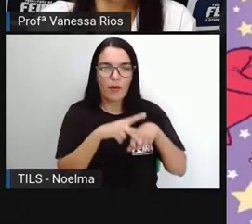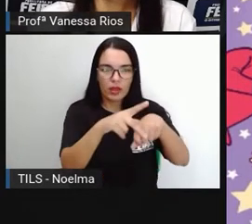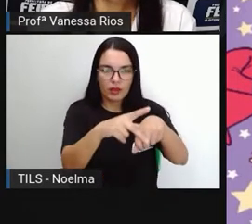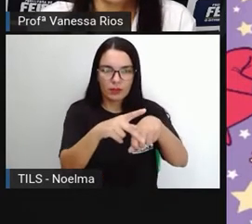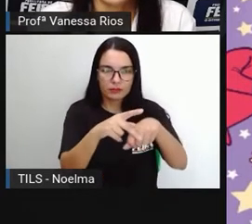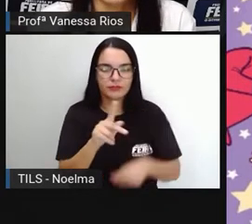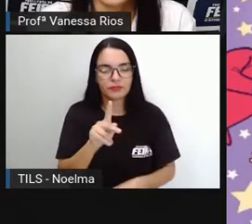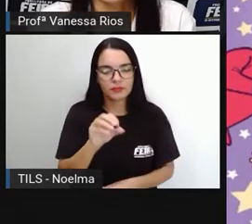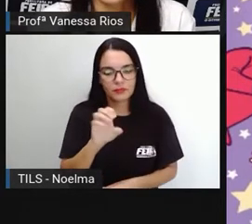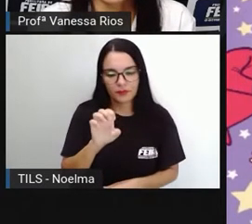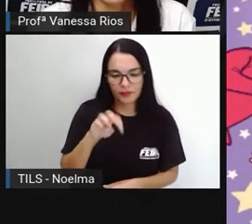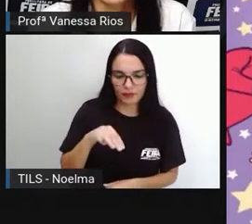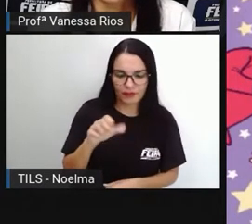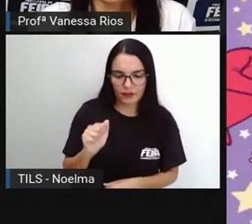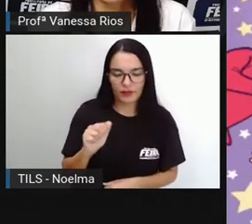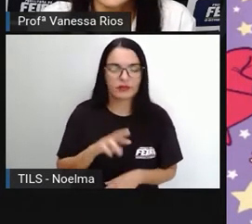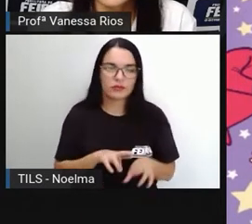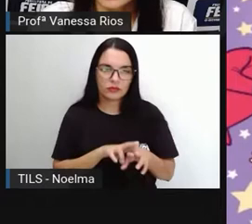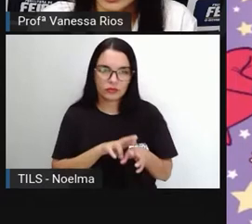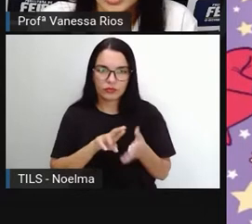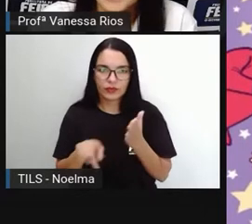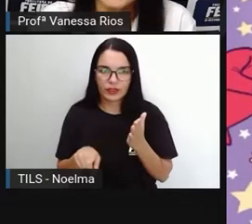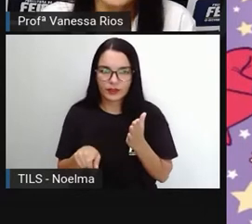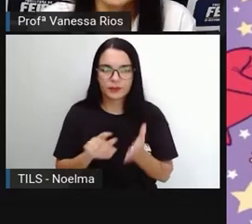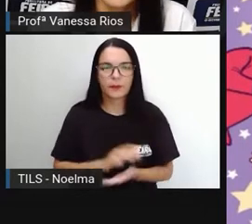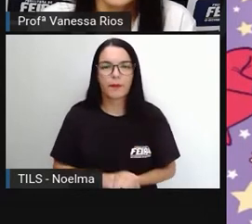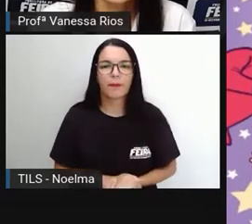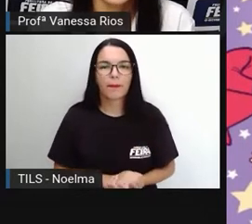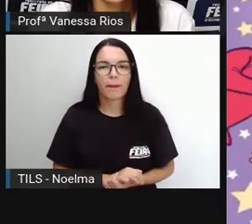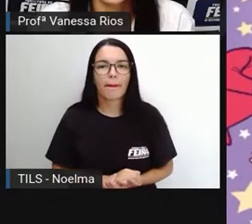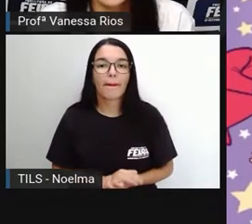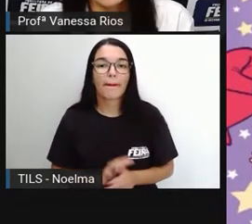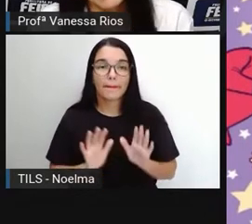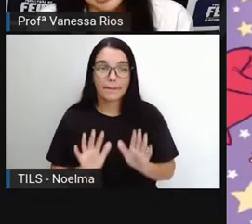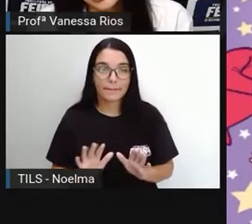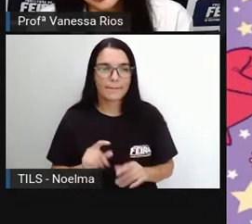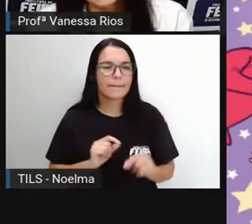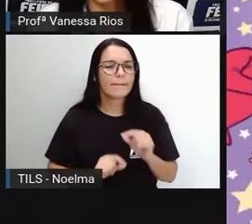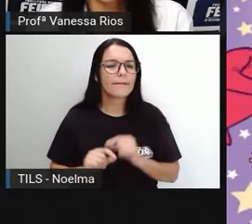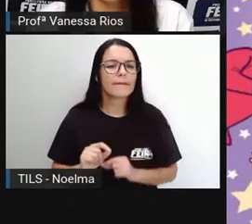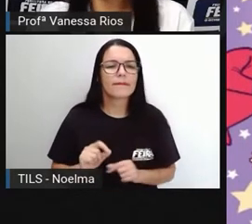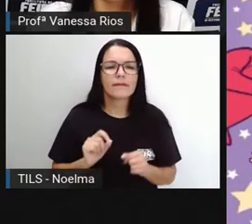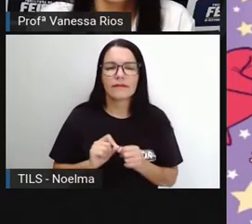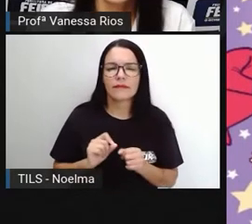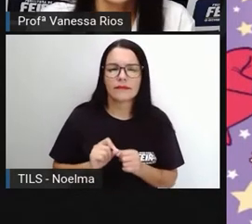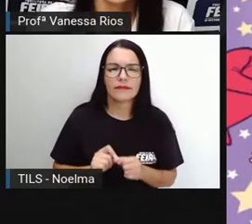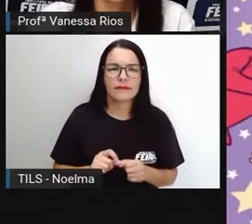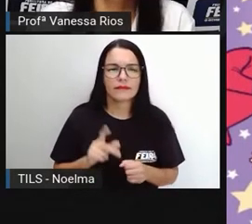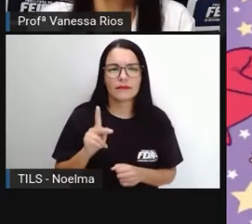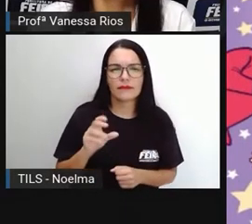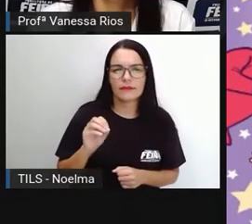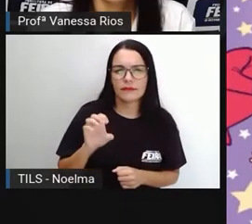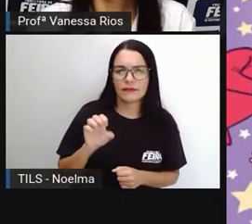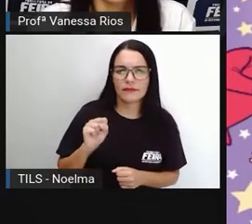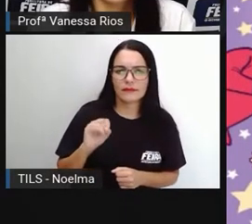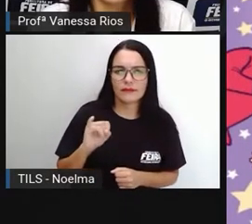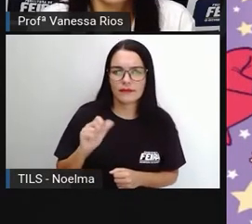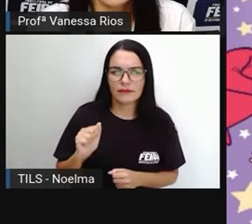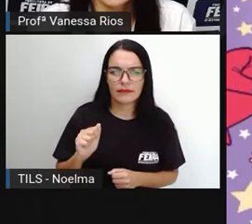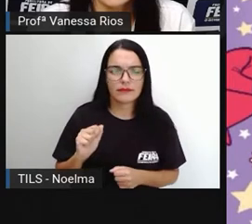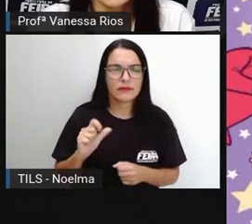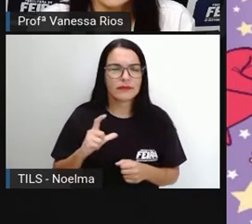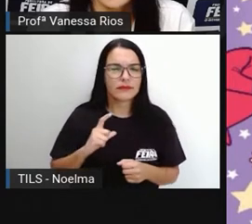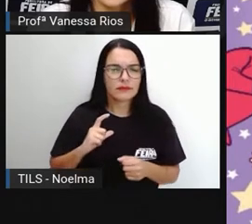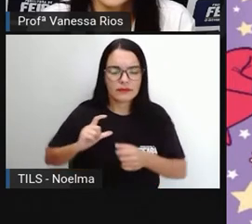A poesia, ela passeia pela literatura, pelas artes plásticas, pela música e outras